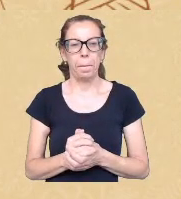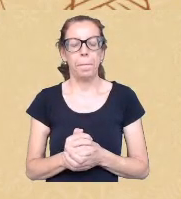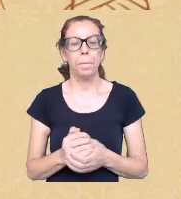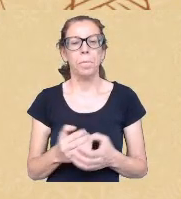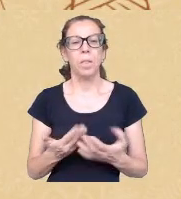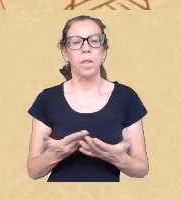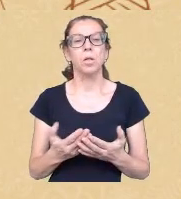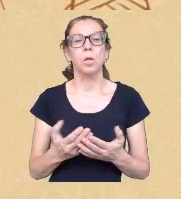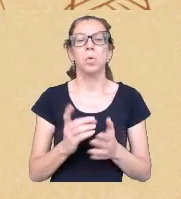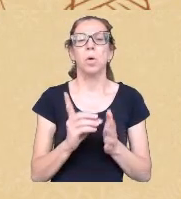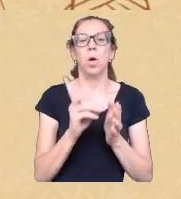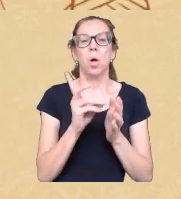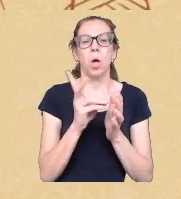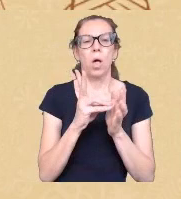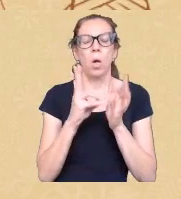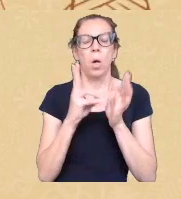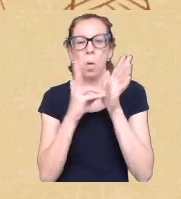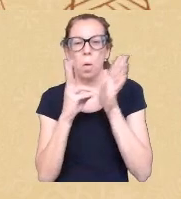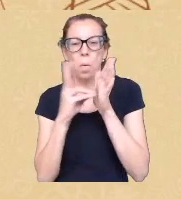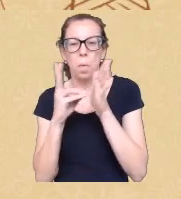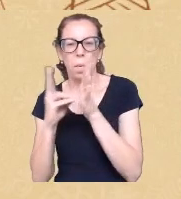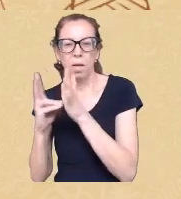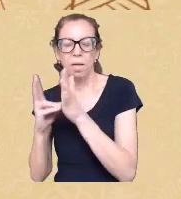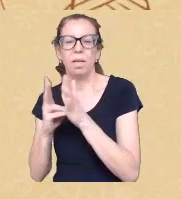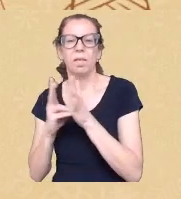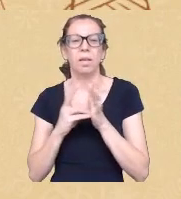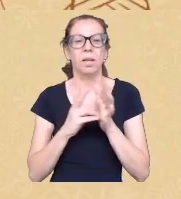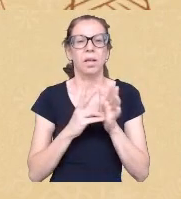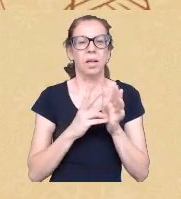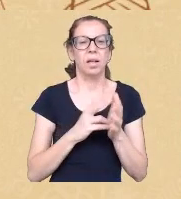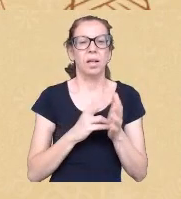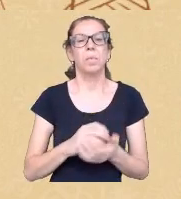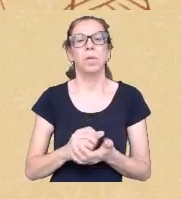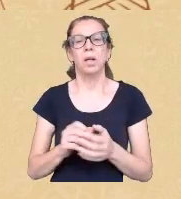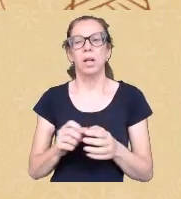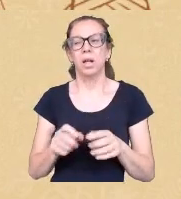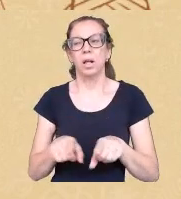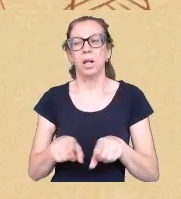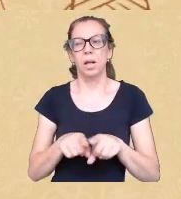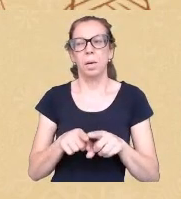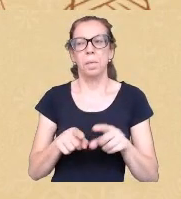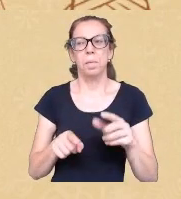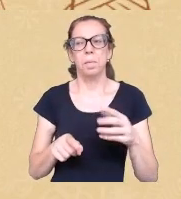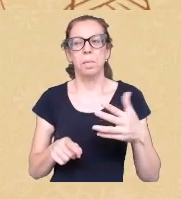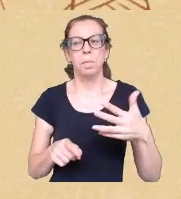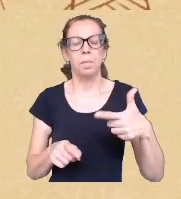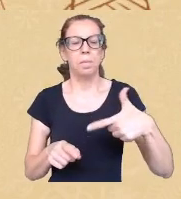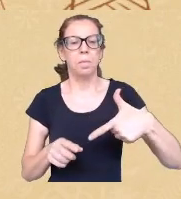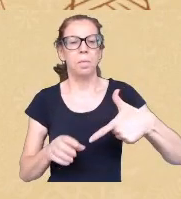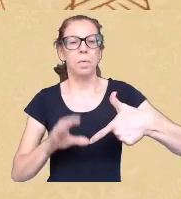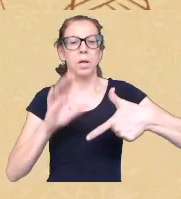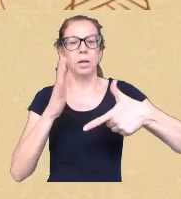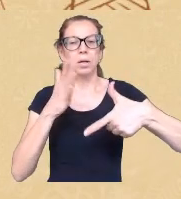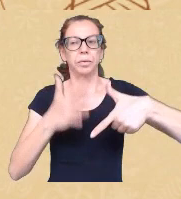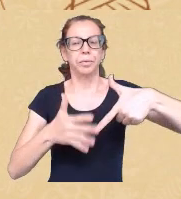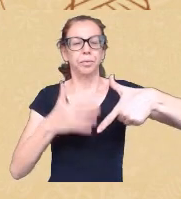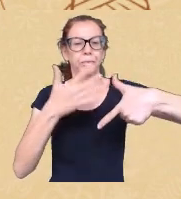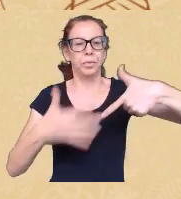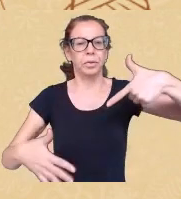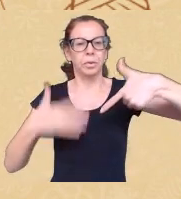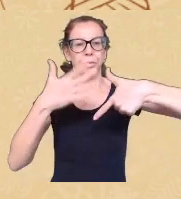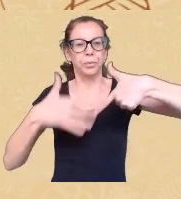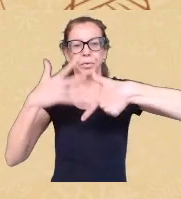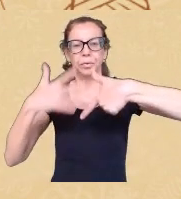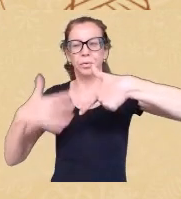corpos LGBT fóbicos LGBT perdão mas também os LGBT fóbicos precisamos olhar para